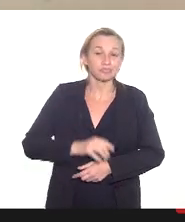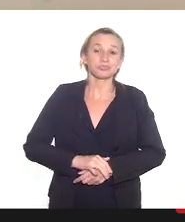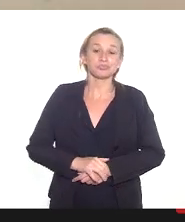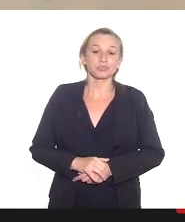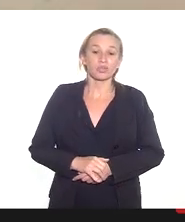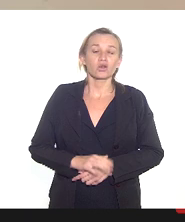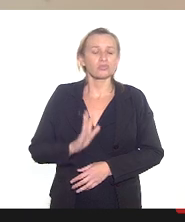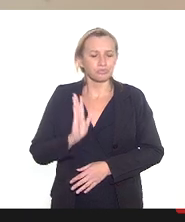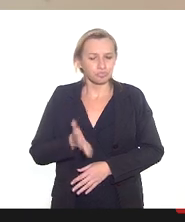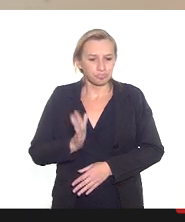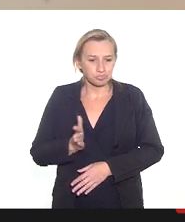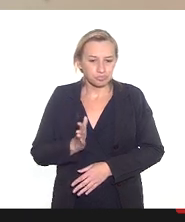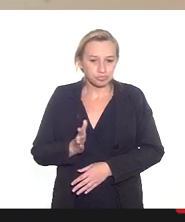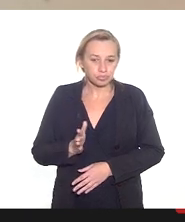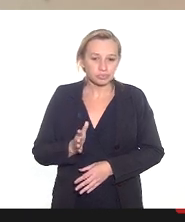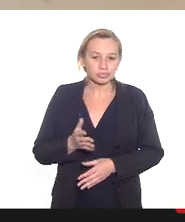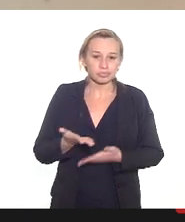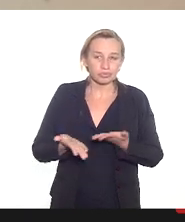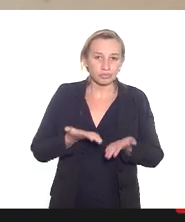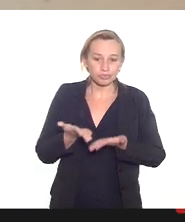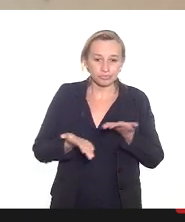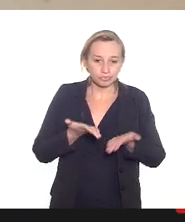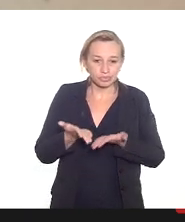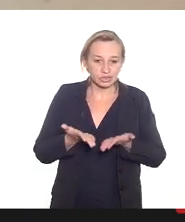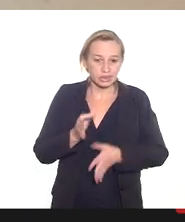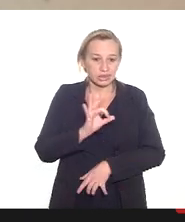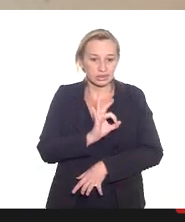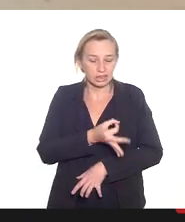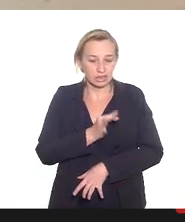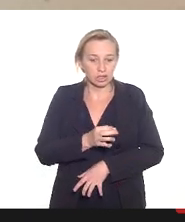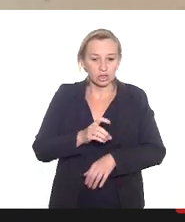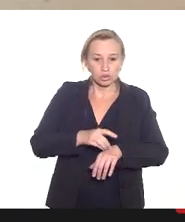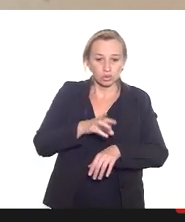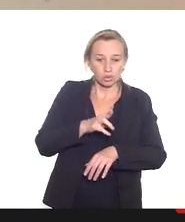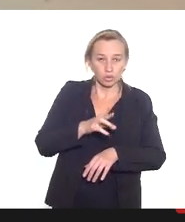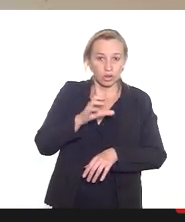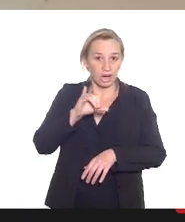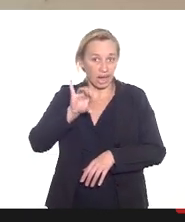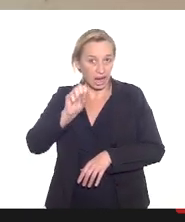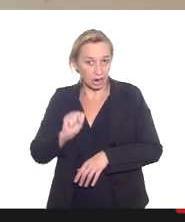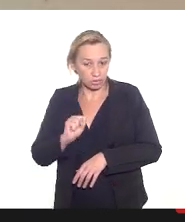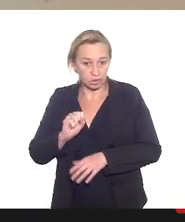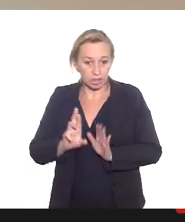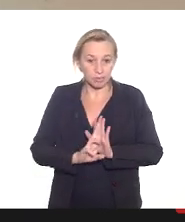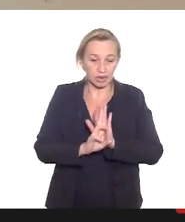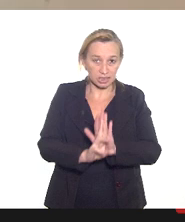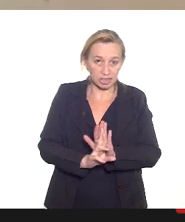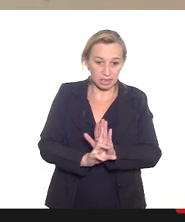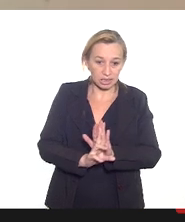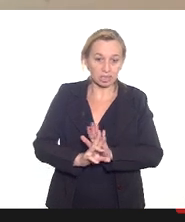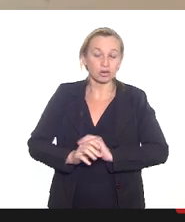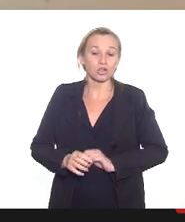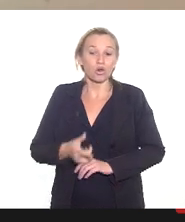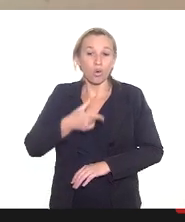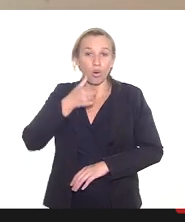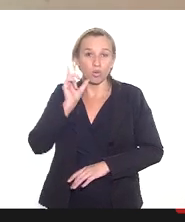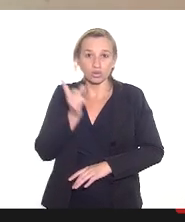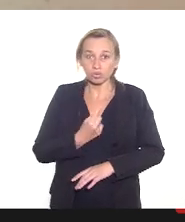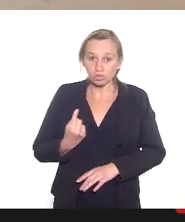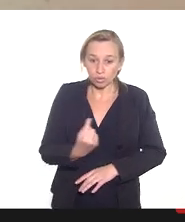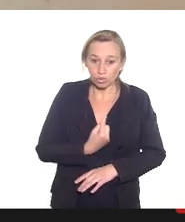nós já estamos em tratativas inclusive o doutor Carlos Vasconcelos que é o representante do POSEMES esteve conosco ontem